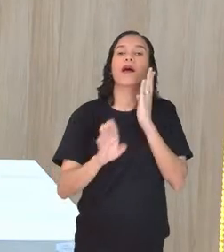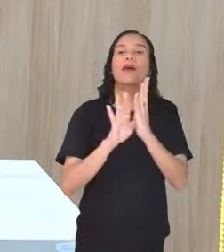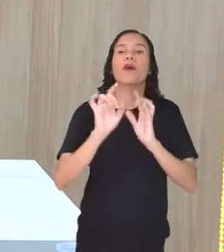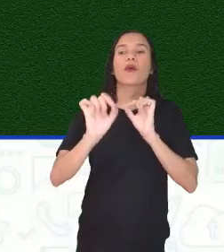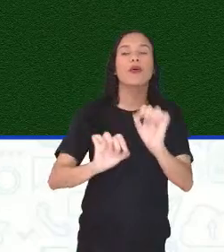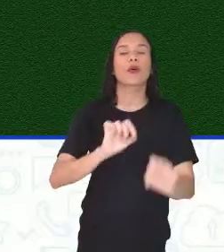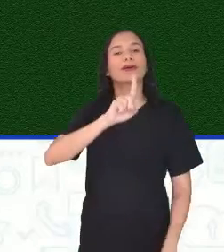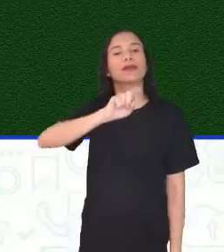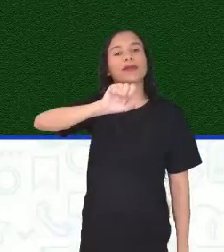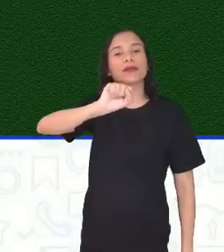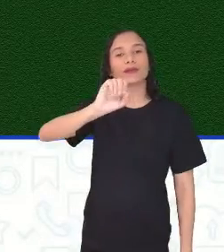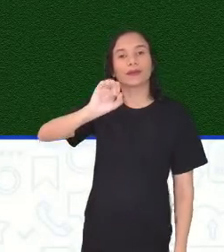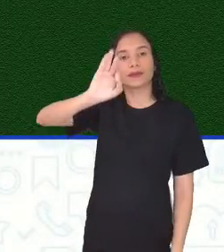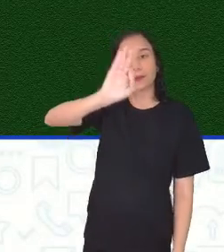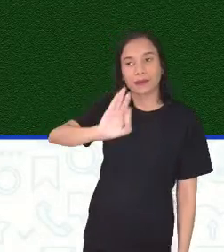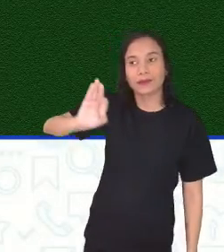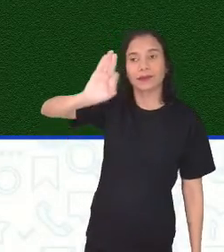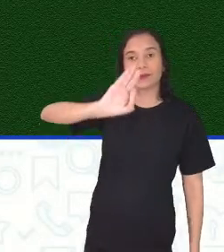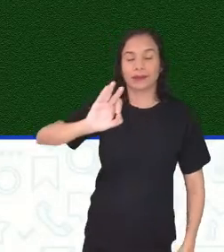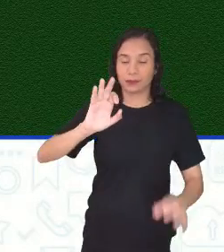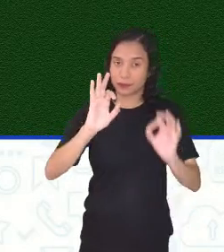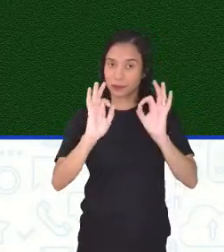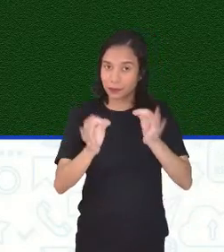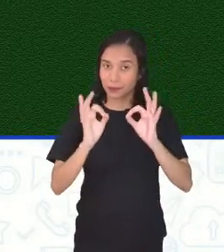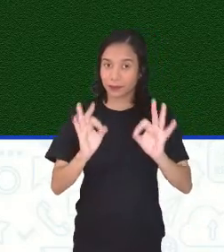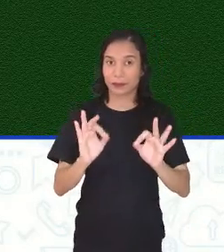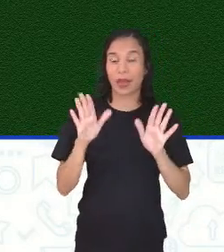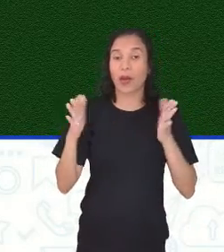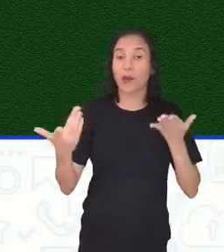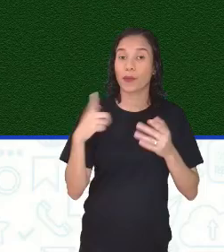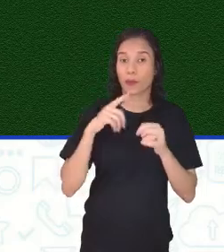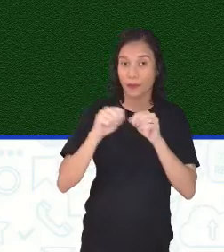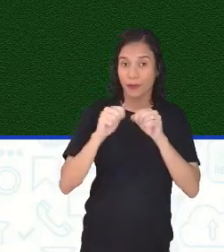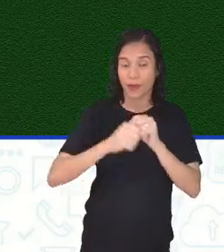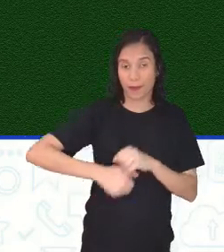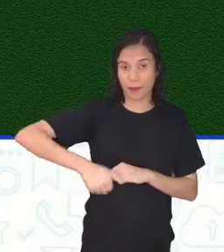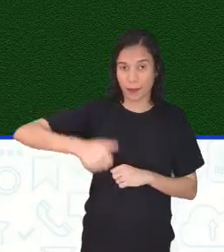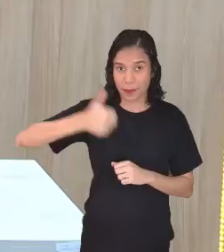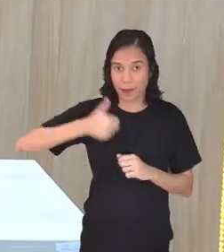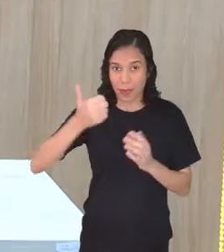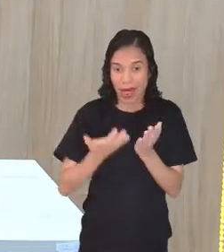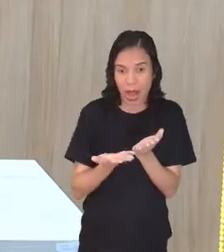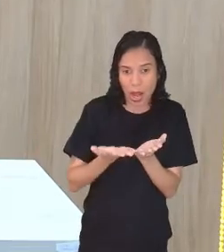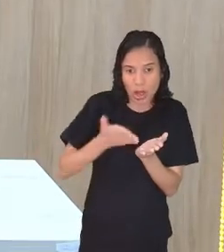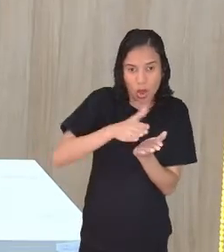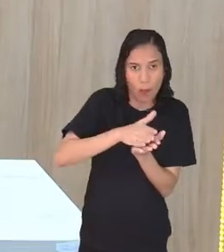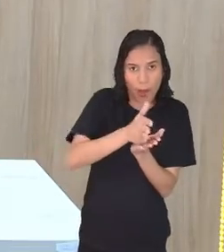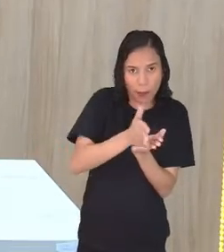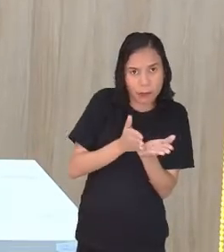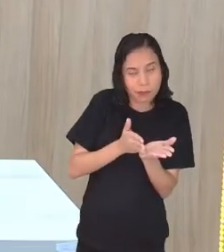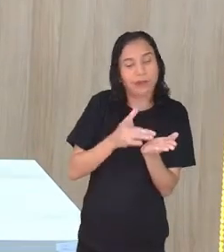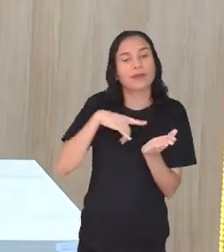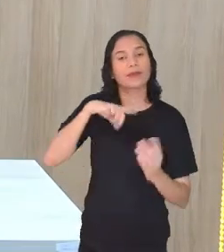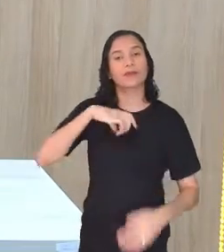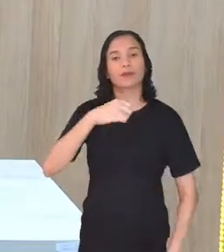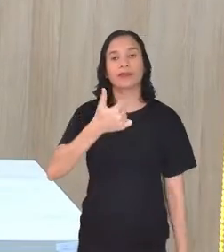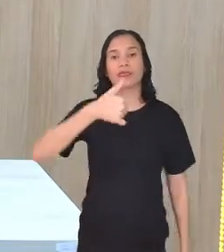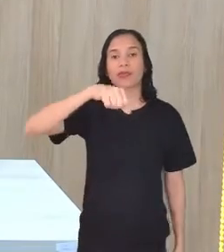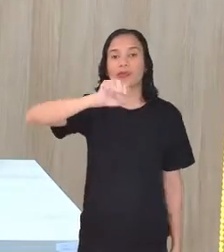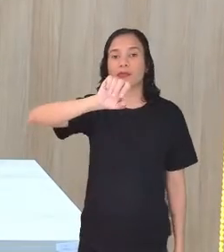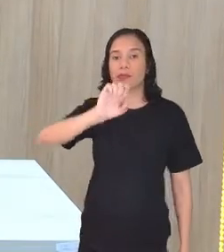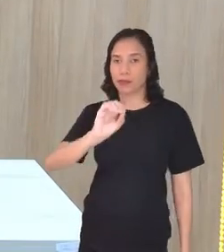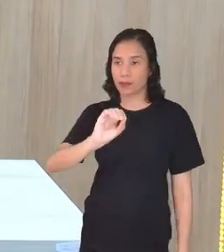180. Quando eu faço a primeira dobra, eu tenho 180.